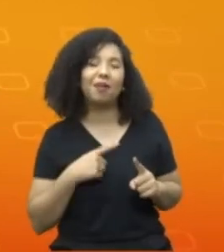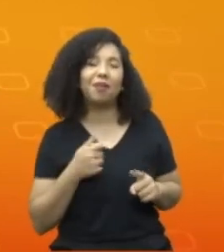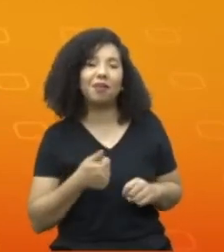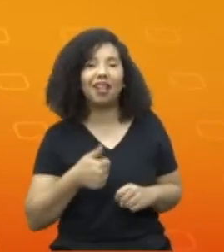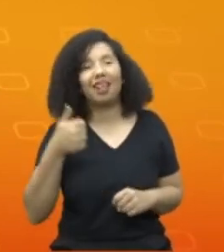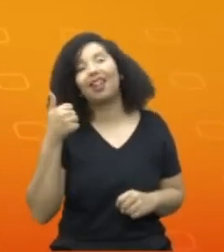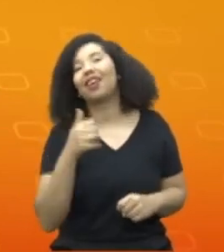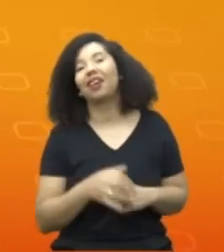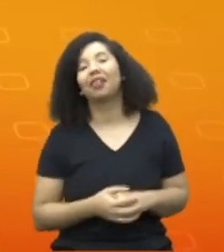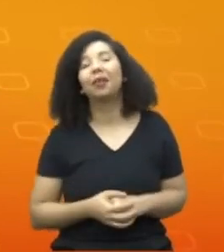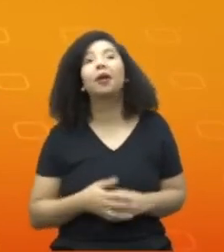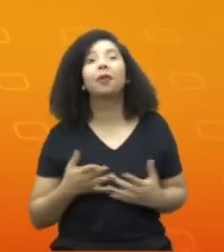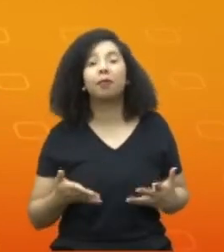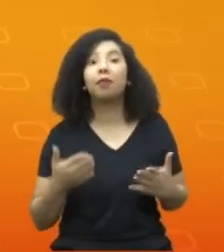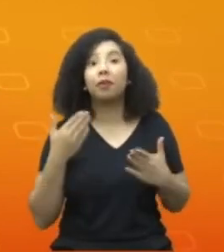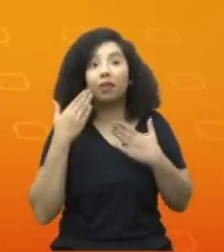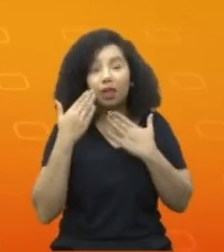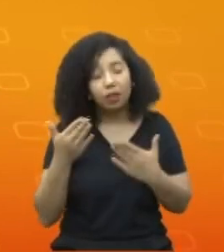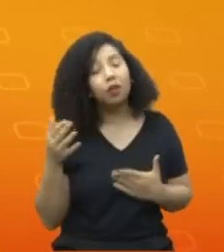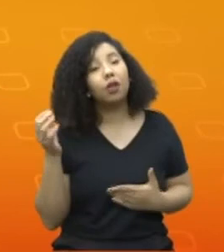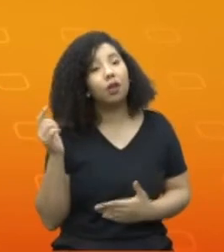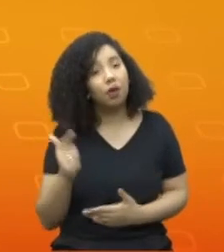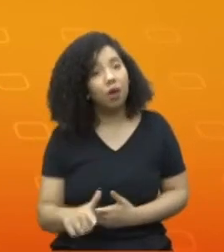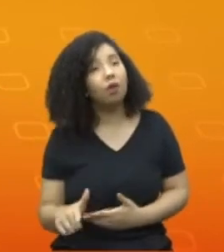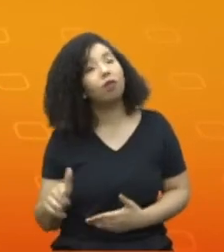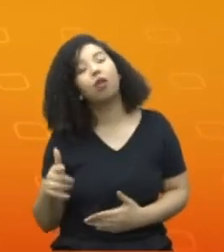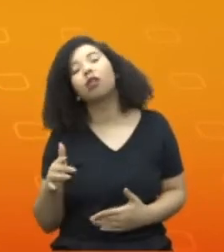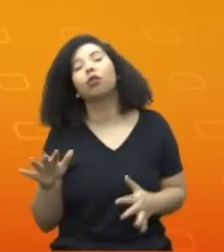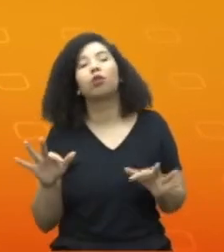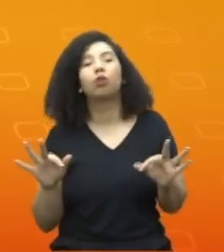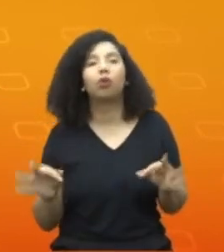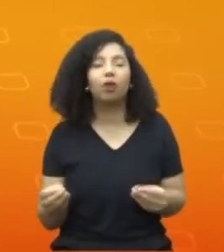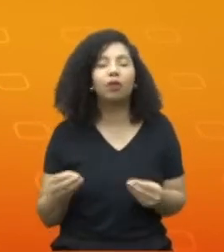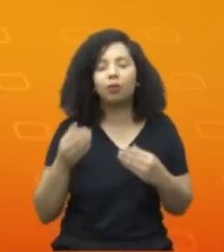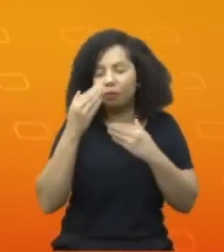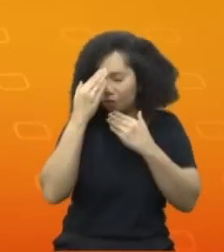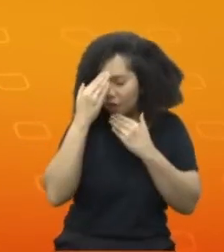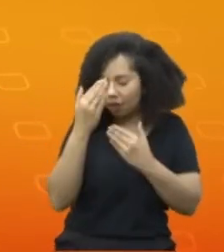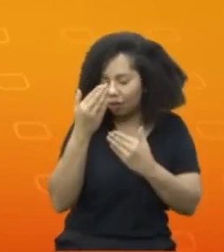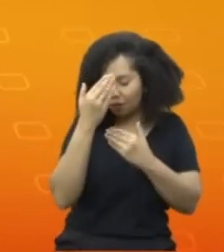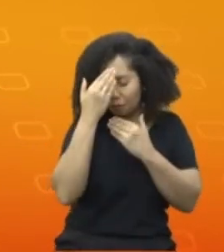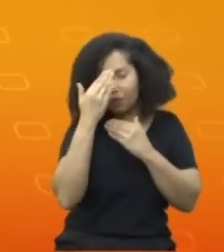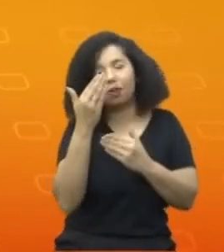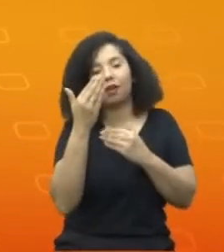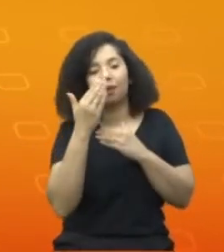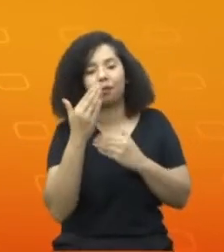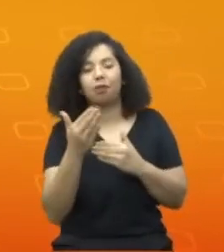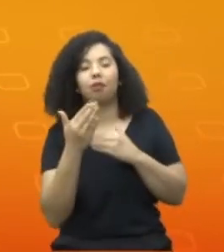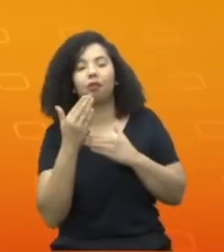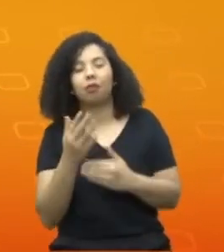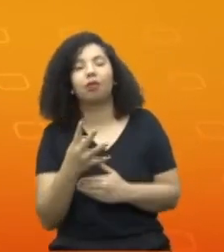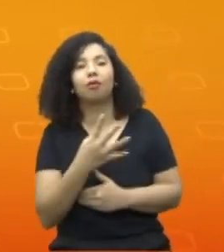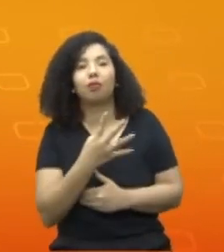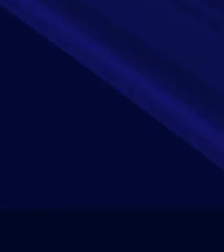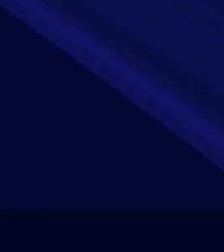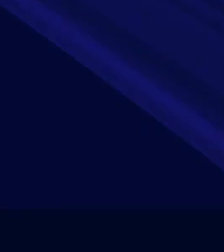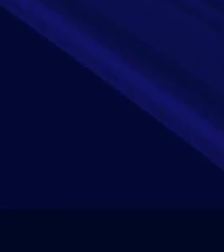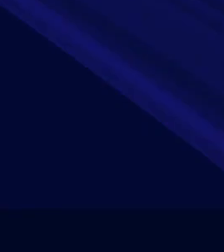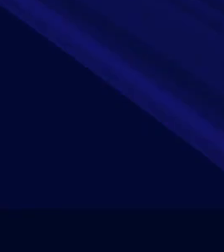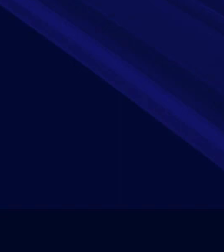a todos e dizer muito obrigado, Max, muito obrigado, Luiz Cláudio, muito obrigado, Flávio, muito obrigado, Márcio.